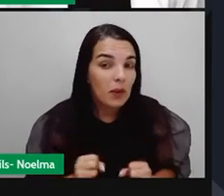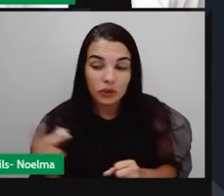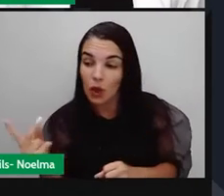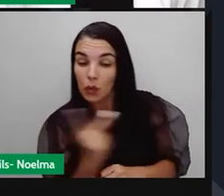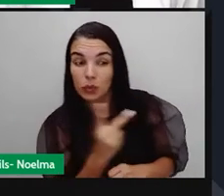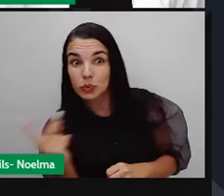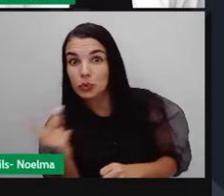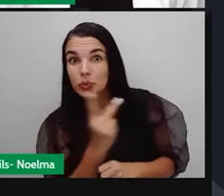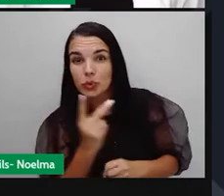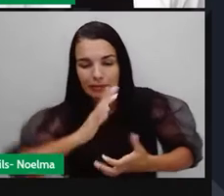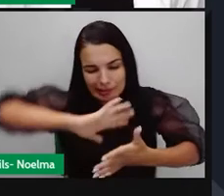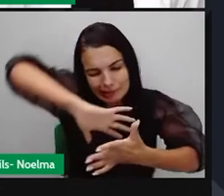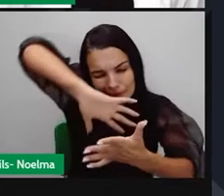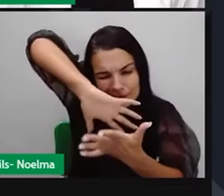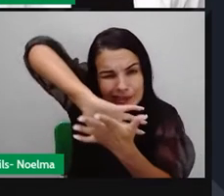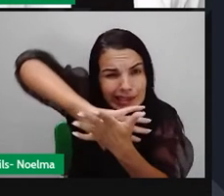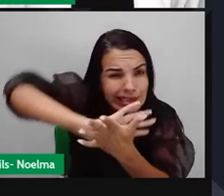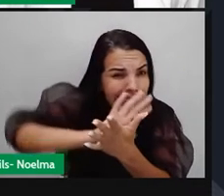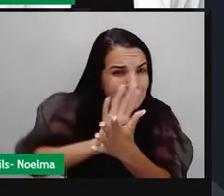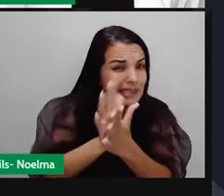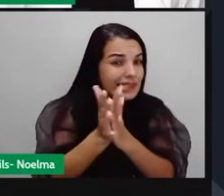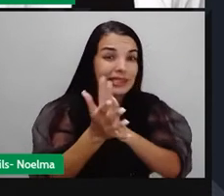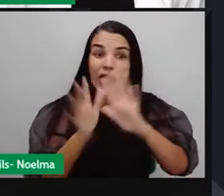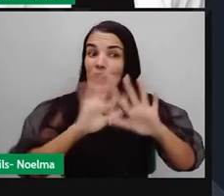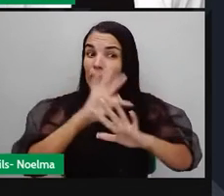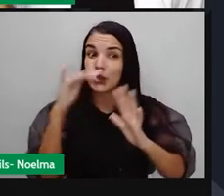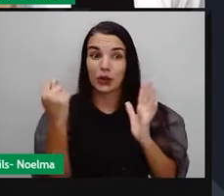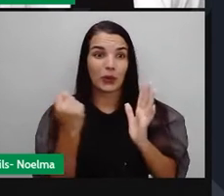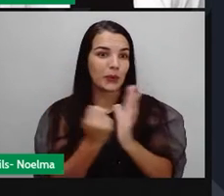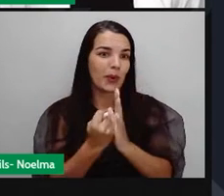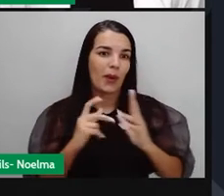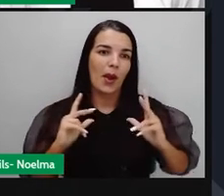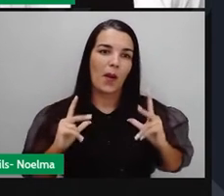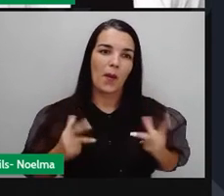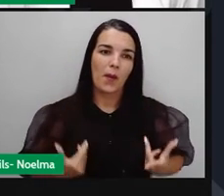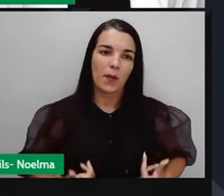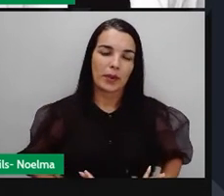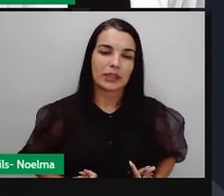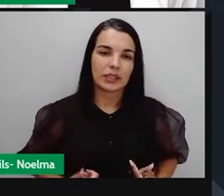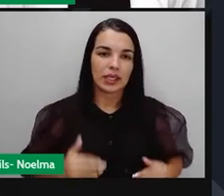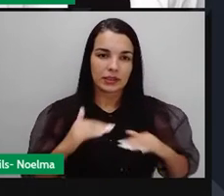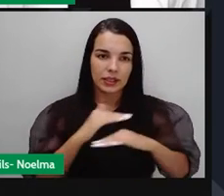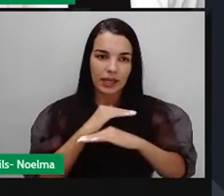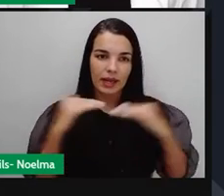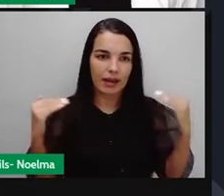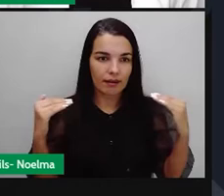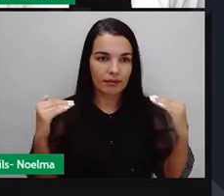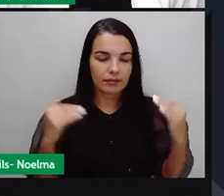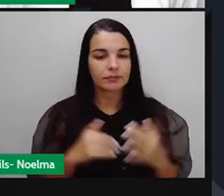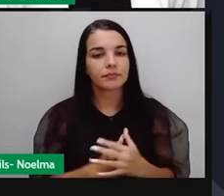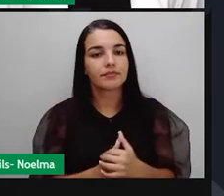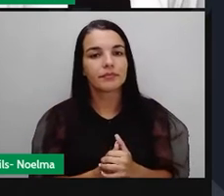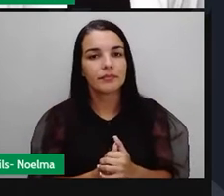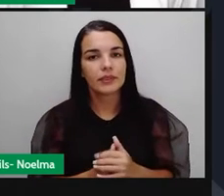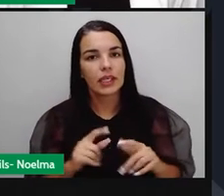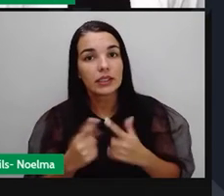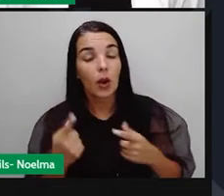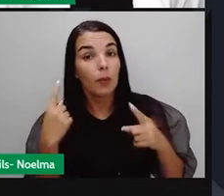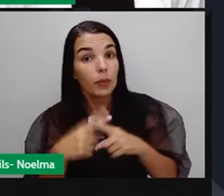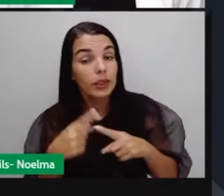lados acabem se dando muito mal. E isso é uma explicação porque a Guerra Fria não fica quente.